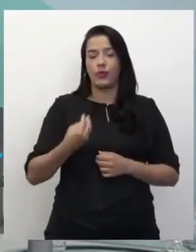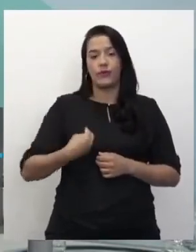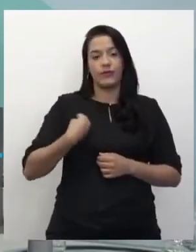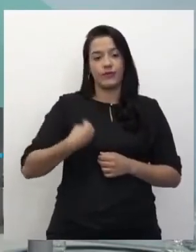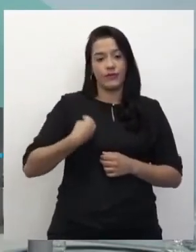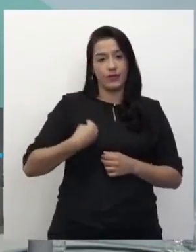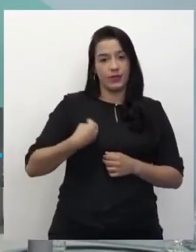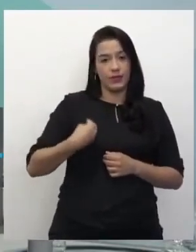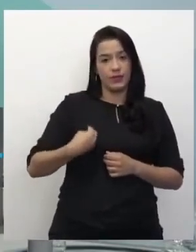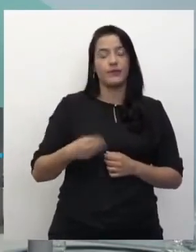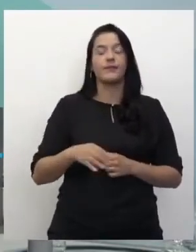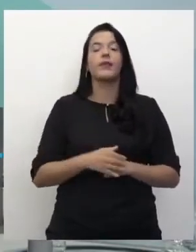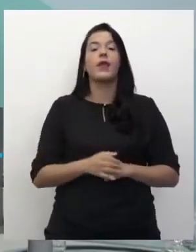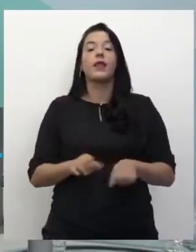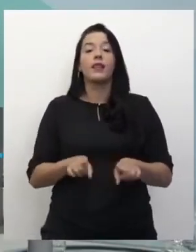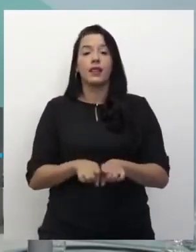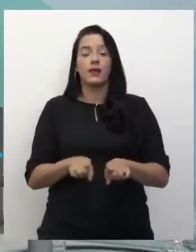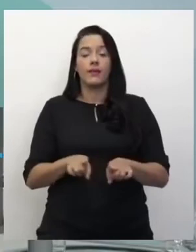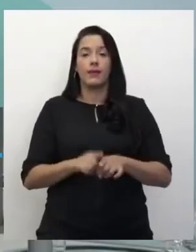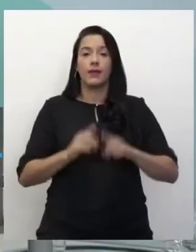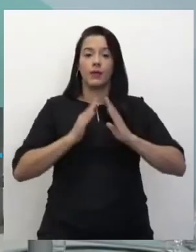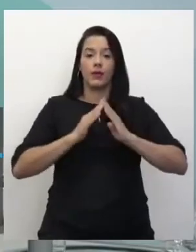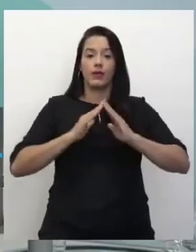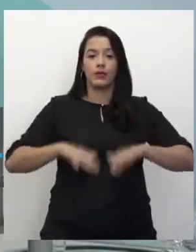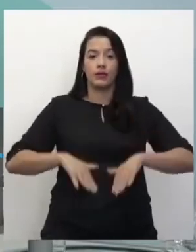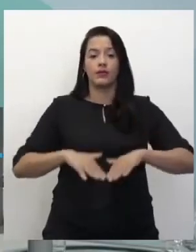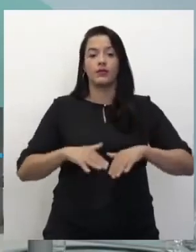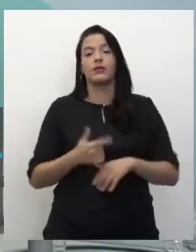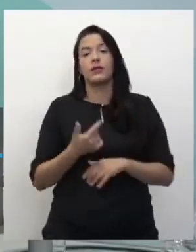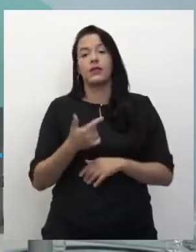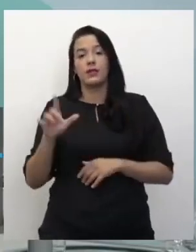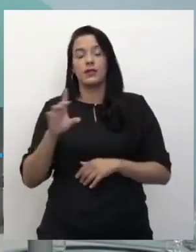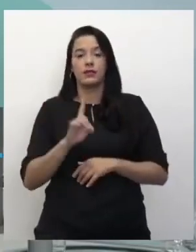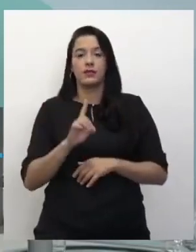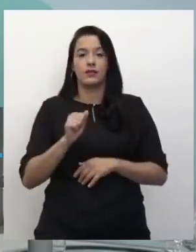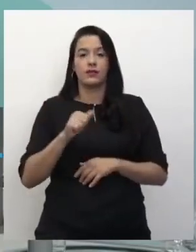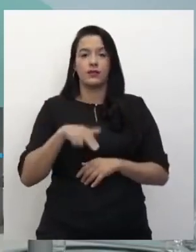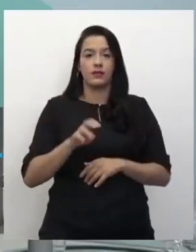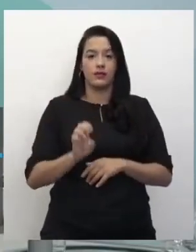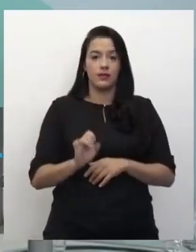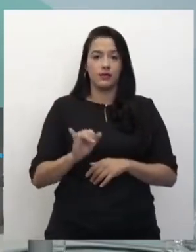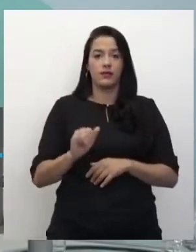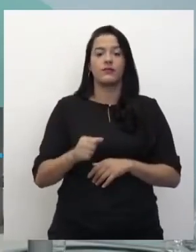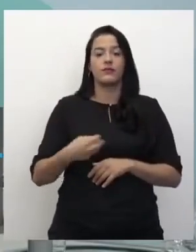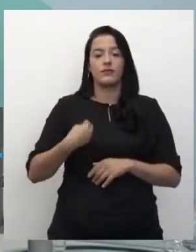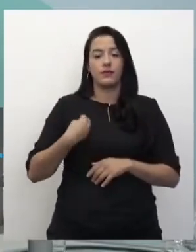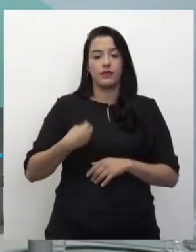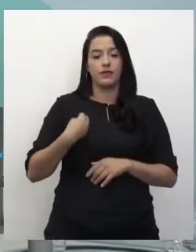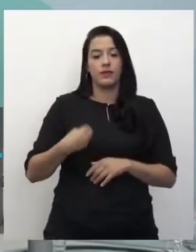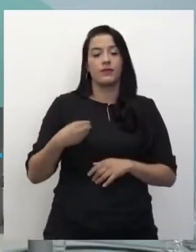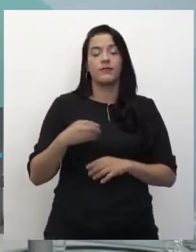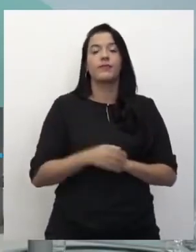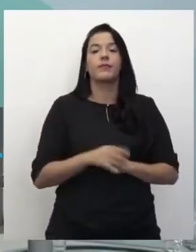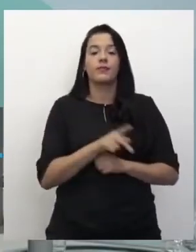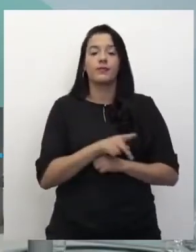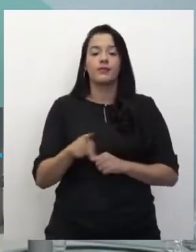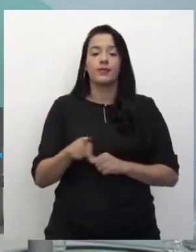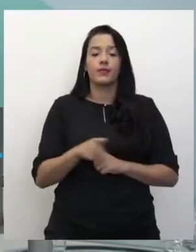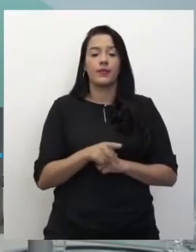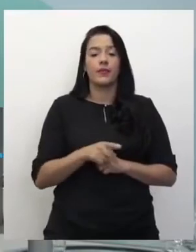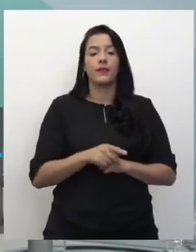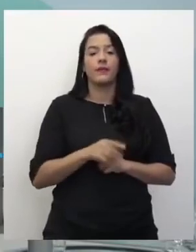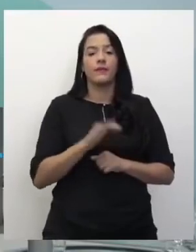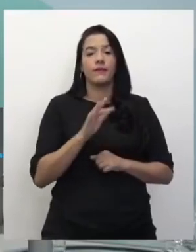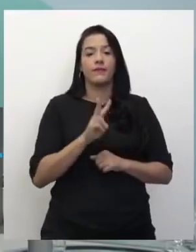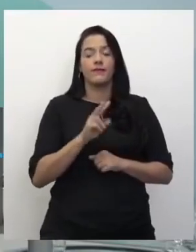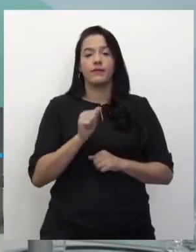vida e colocou quarentena. A Beatriz colocou vida e quarentena. A Maria Eduarda, desculpa, eu não falei os professores. Era pro Vanessa